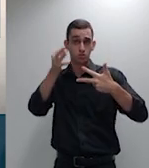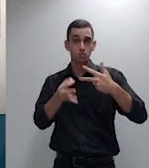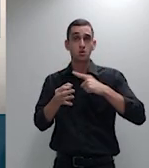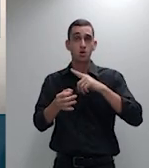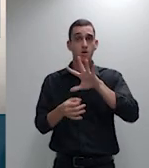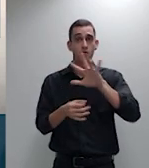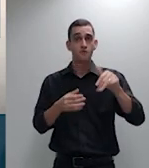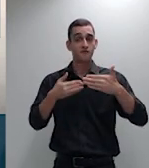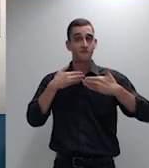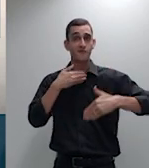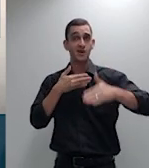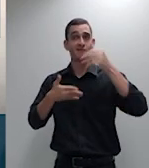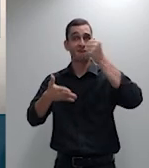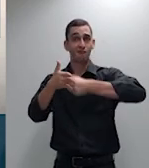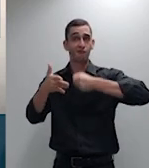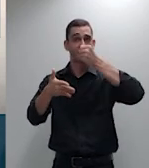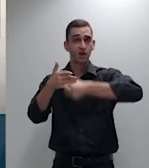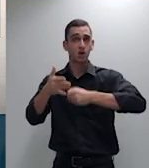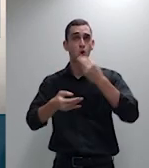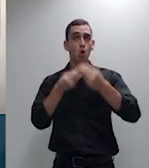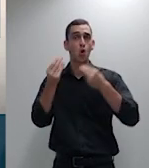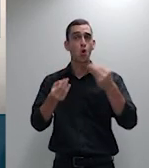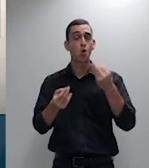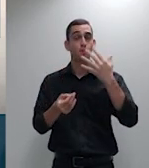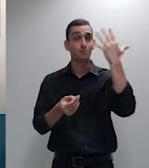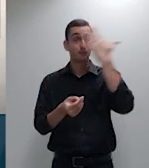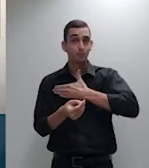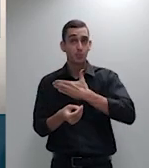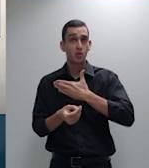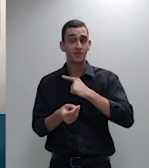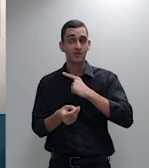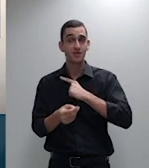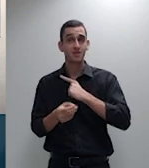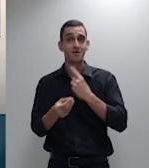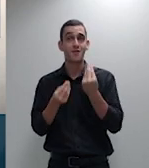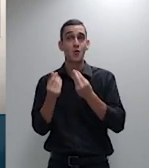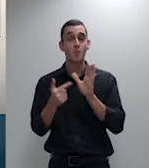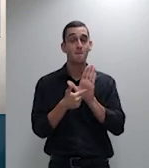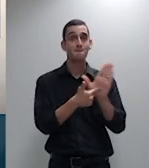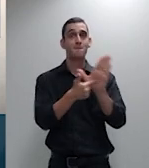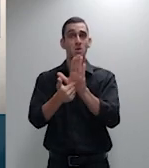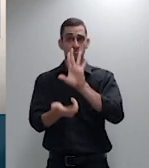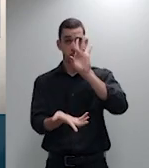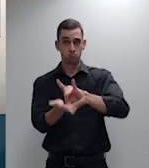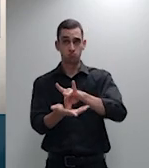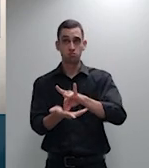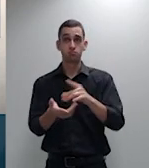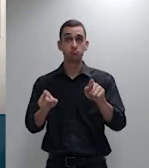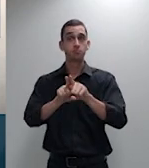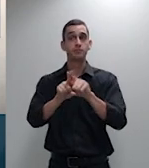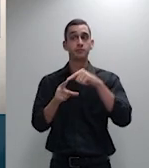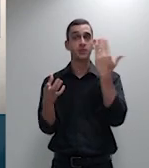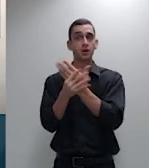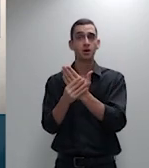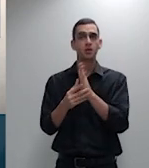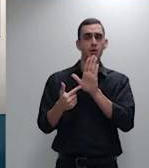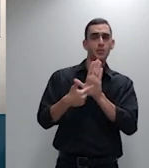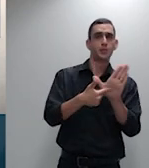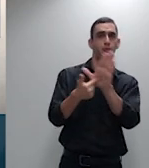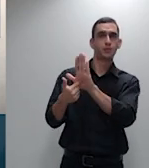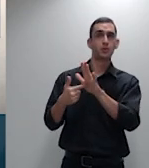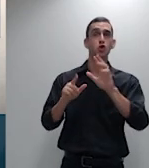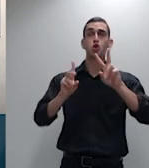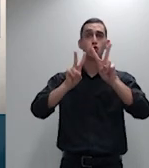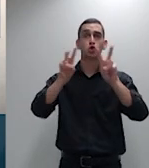em cada um dos milhares de processos sobre o reajuste por faixa etária também vislumbrando o